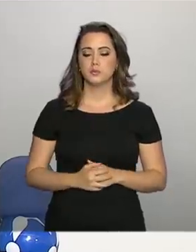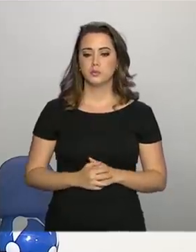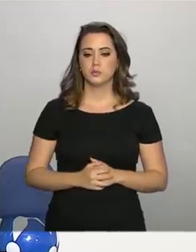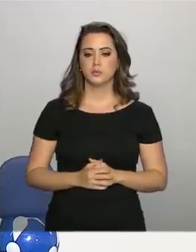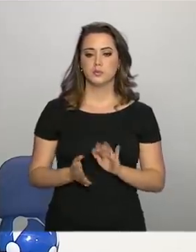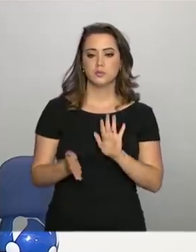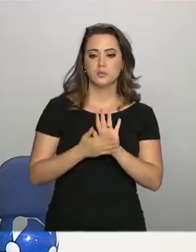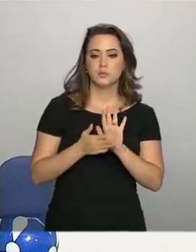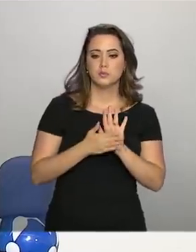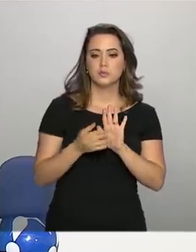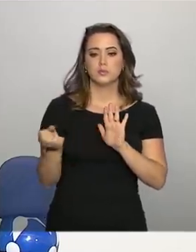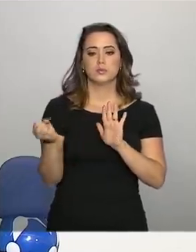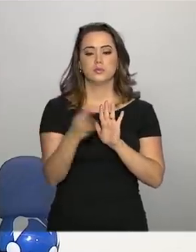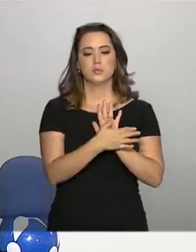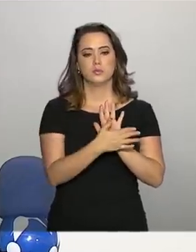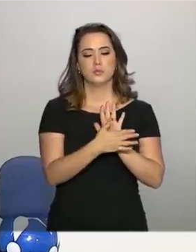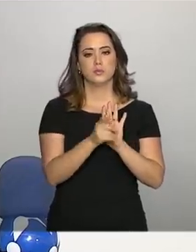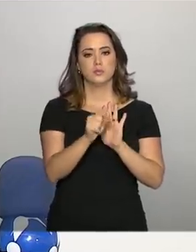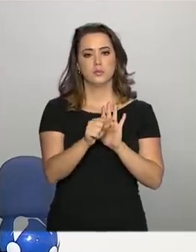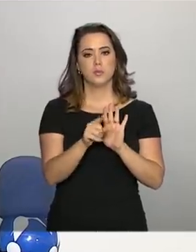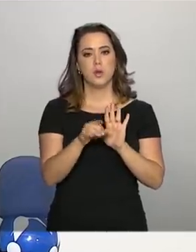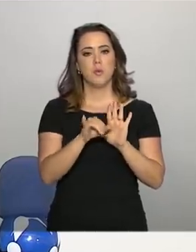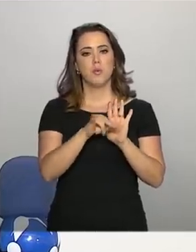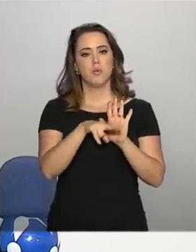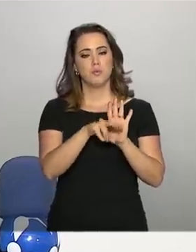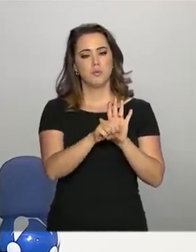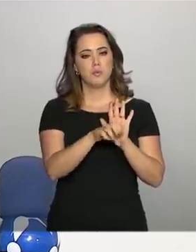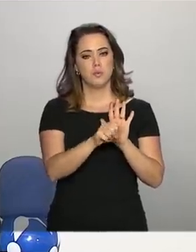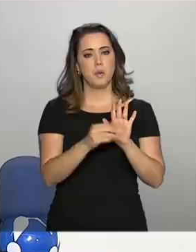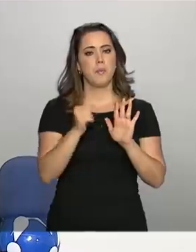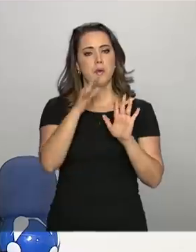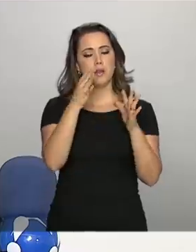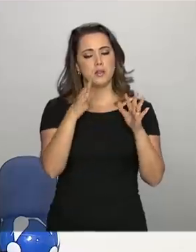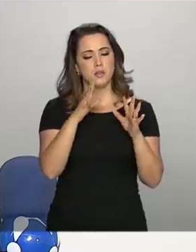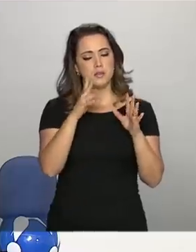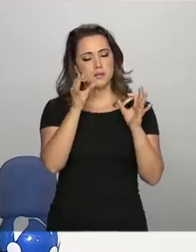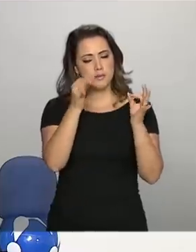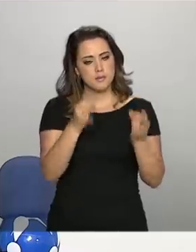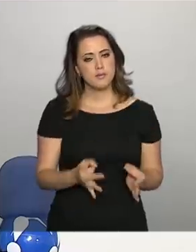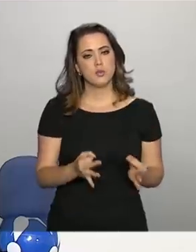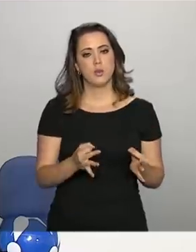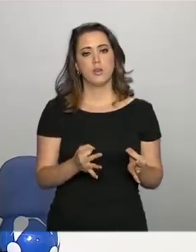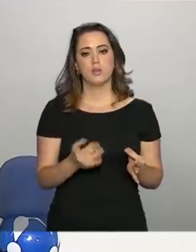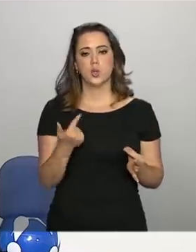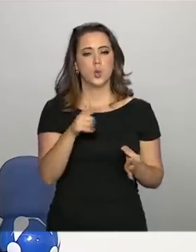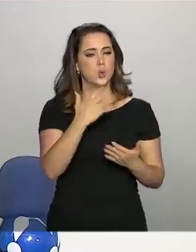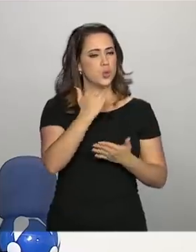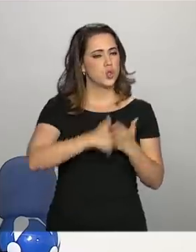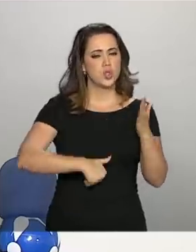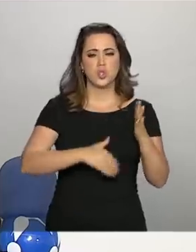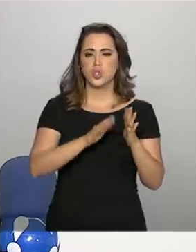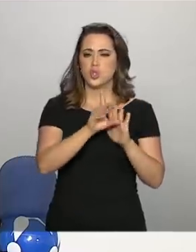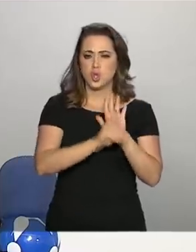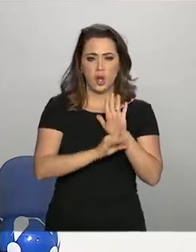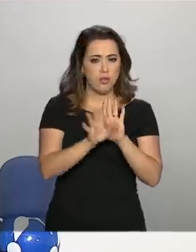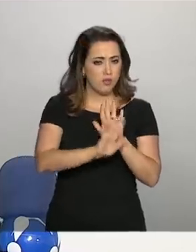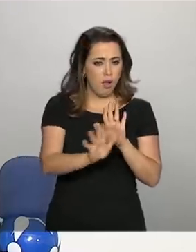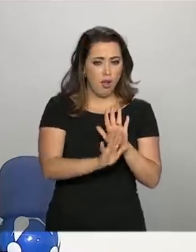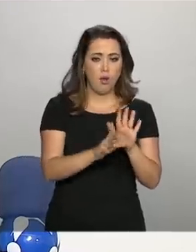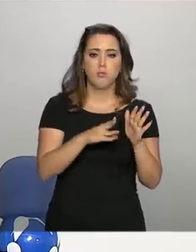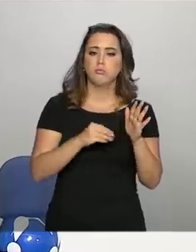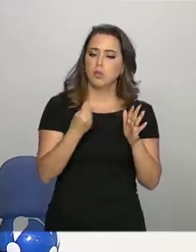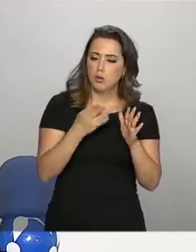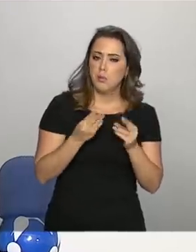Proporemos uma nova previsência, mais humana, mais justa, que não retire direitos e restabeleça o